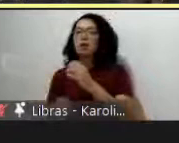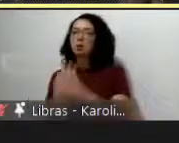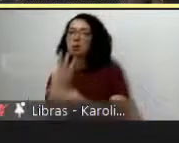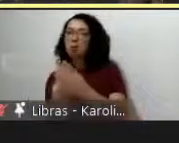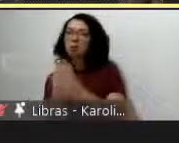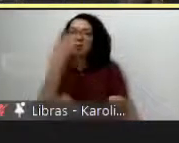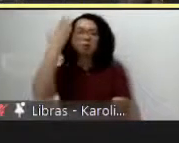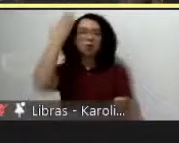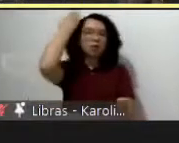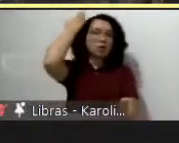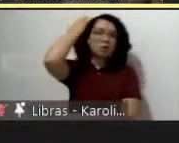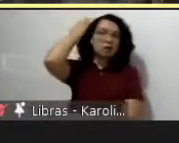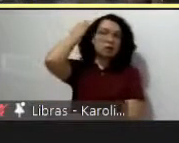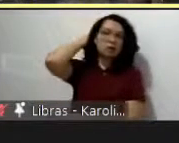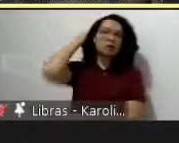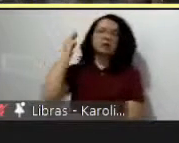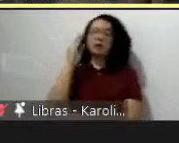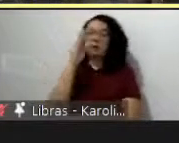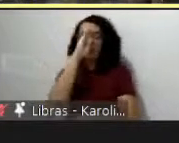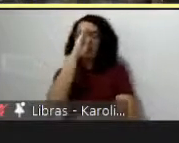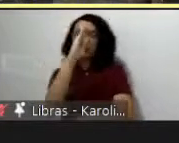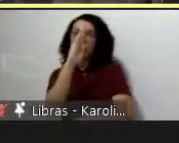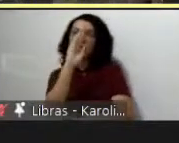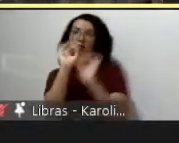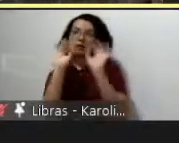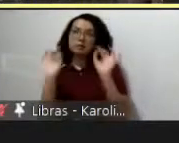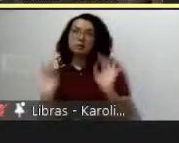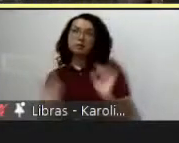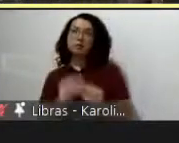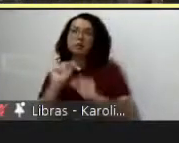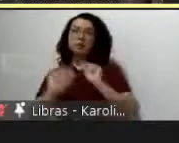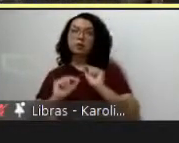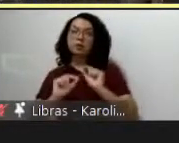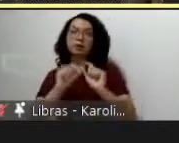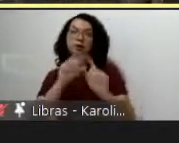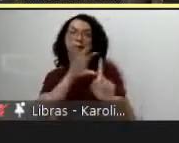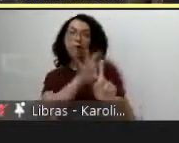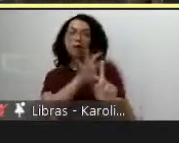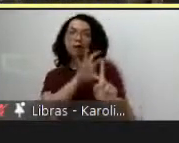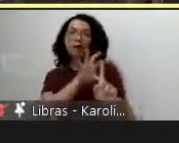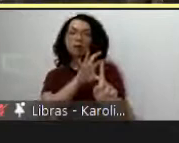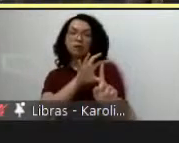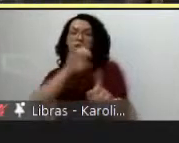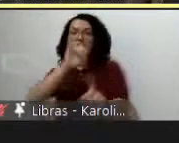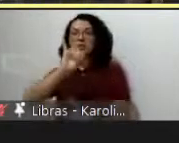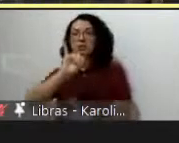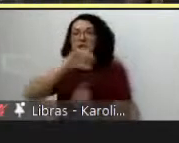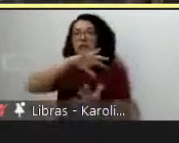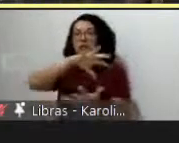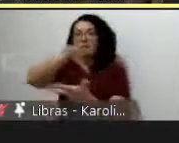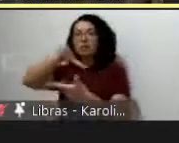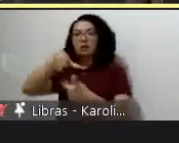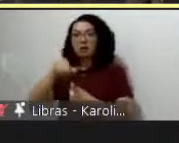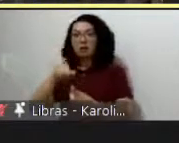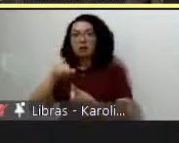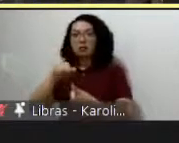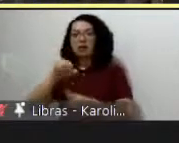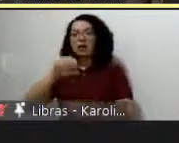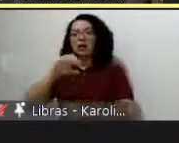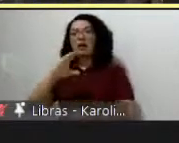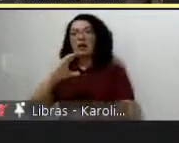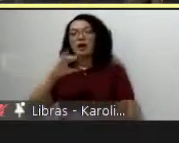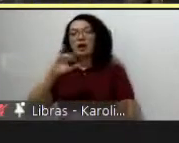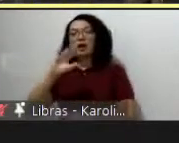e especialmente essa pressão para internacionalização das ciências como fazer isso essa